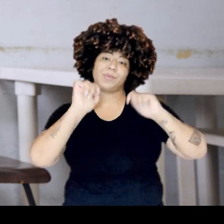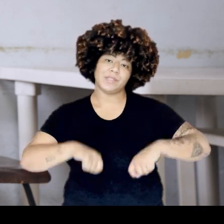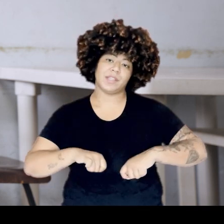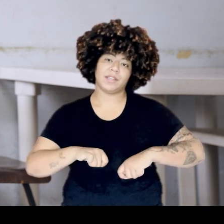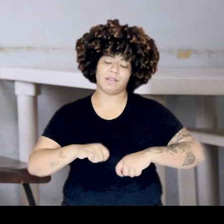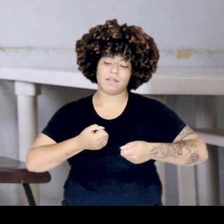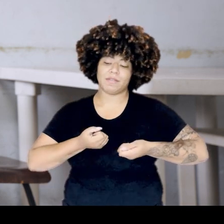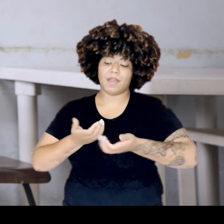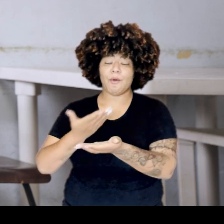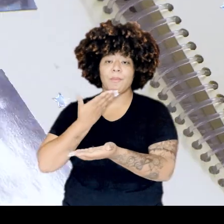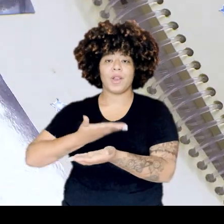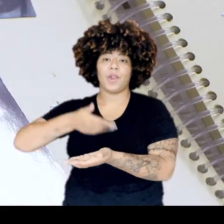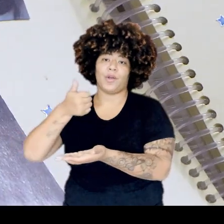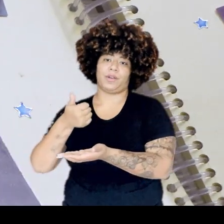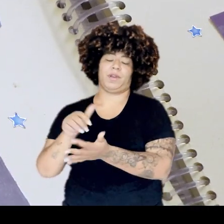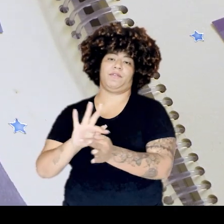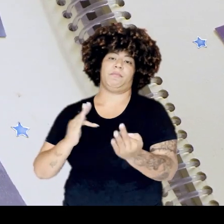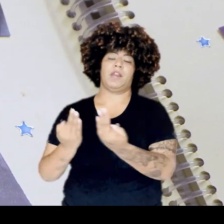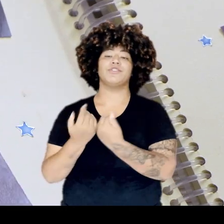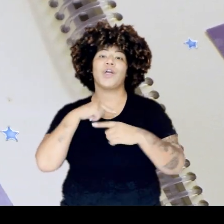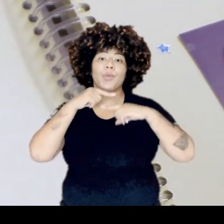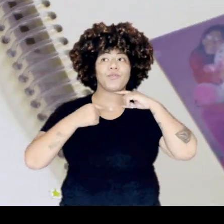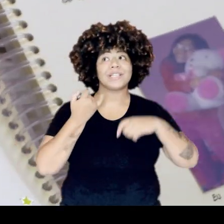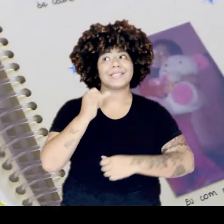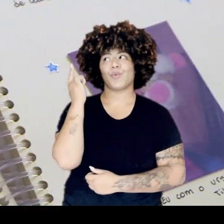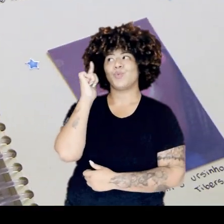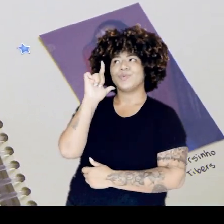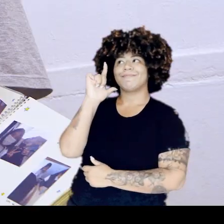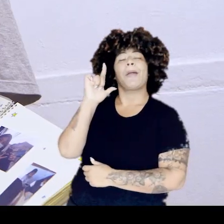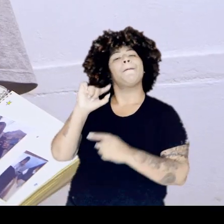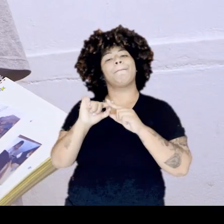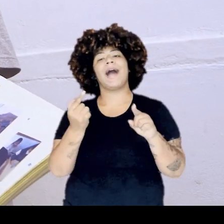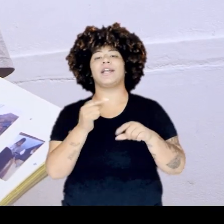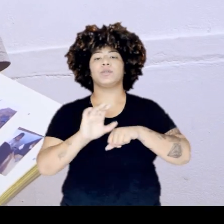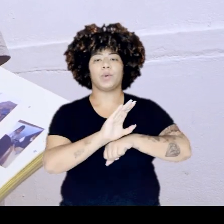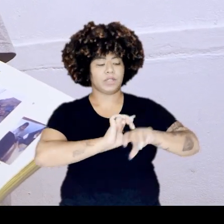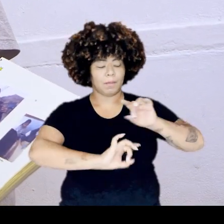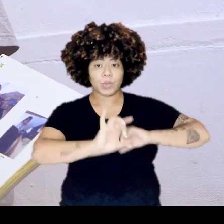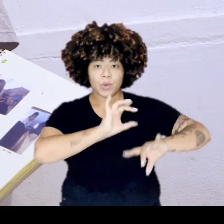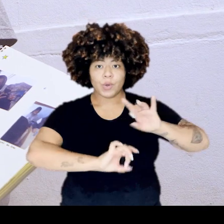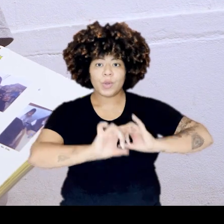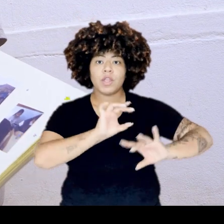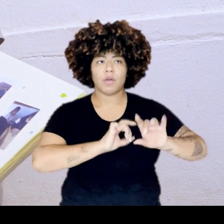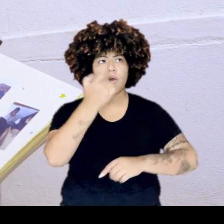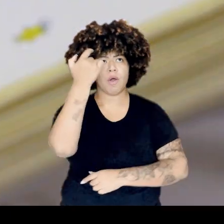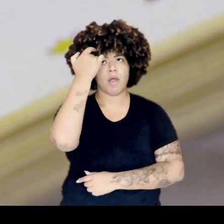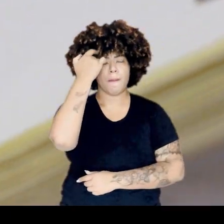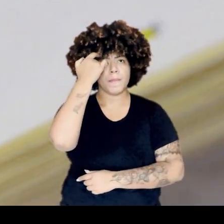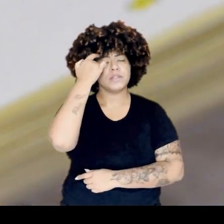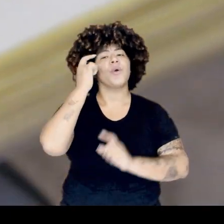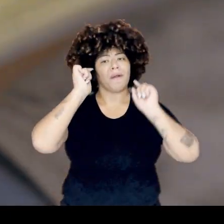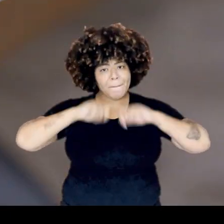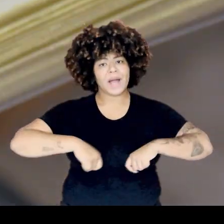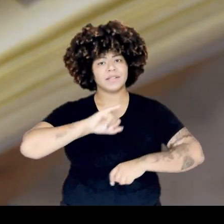coisa melhor para a minha família, né? Eu estava em dúvida se eu ia conseguir, né? Mas aí a mentoria fez com que eu pensasse que eu ia